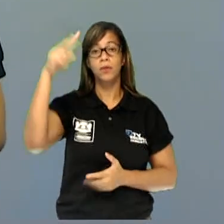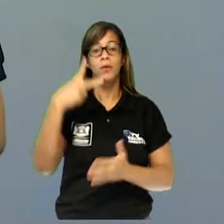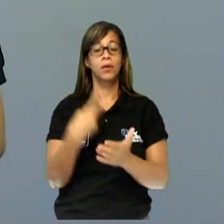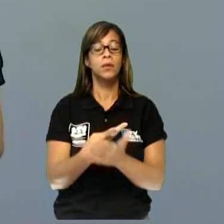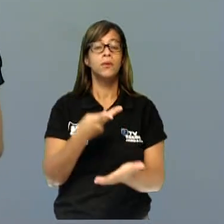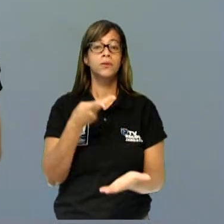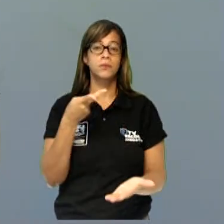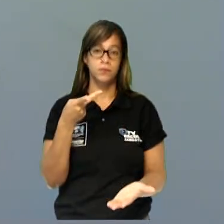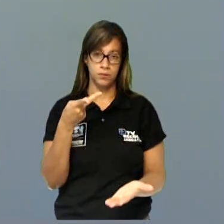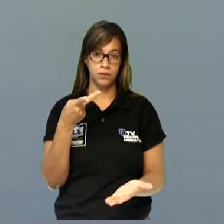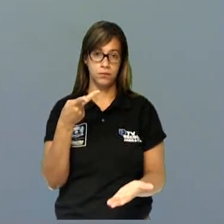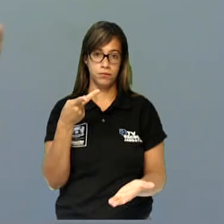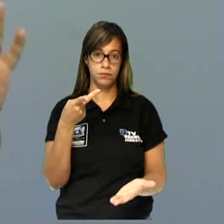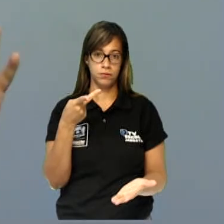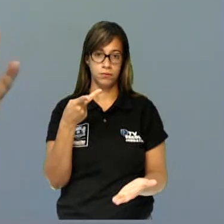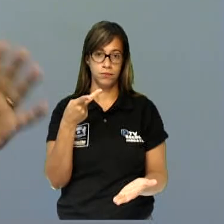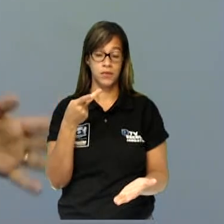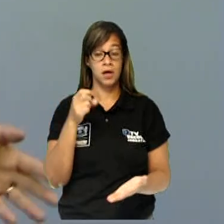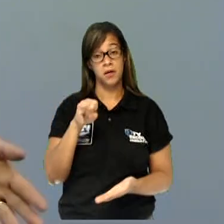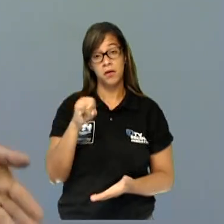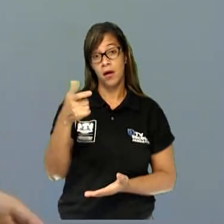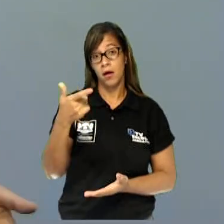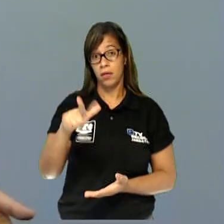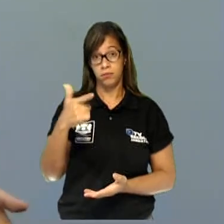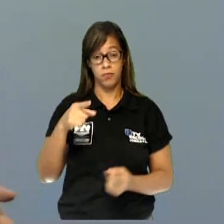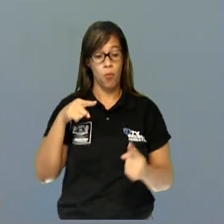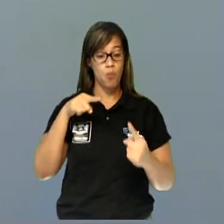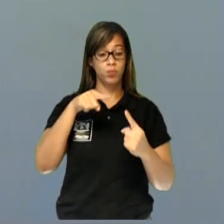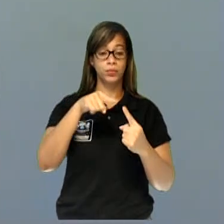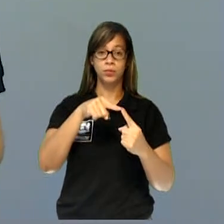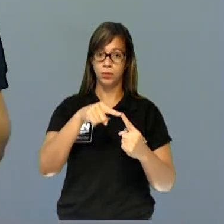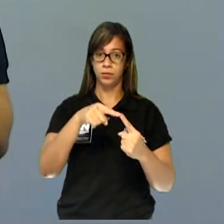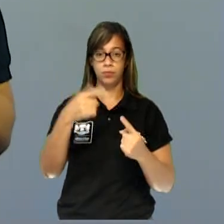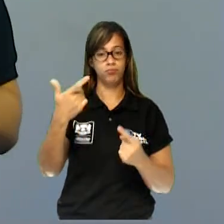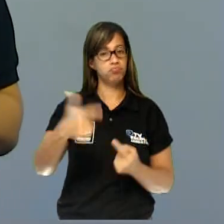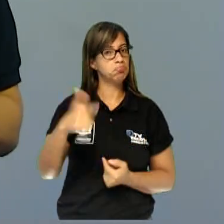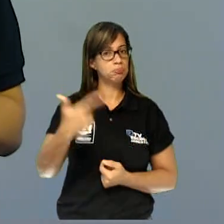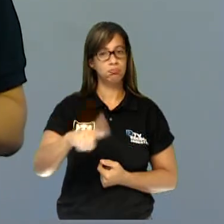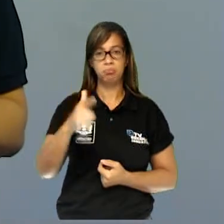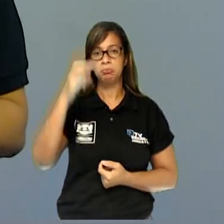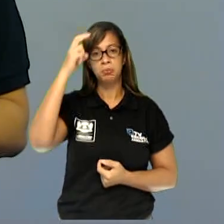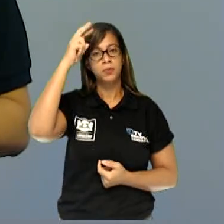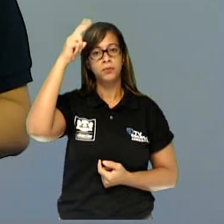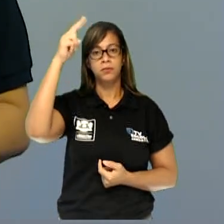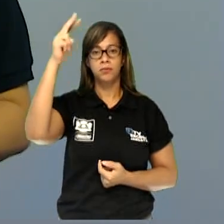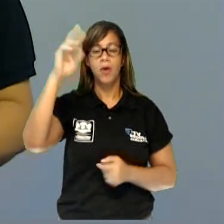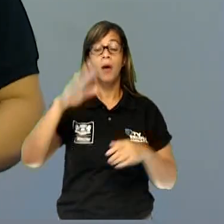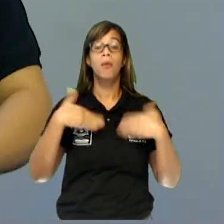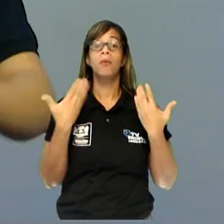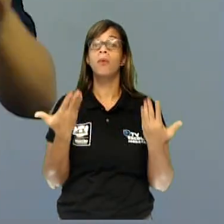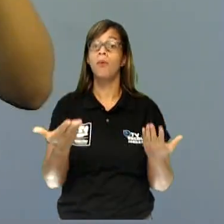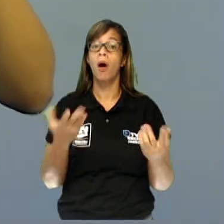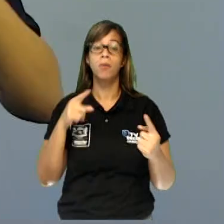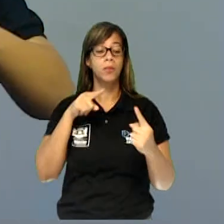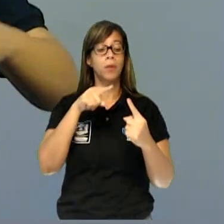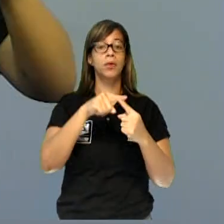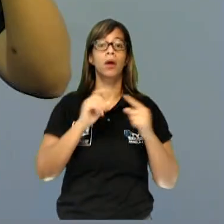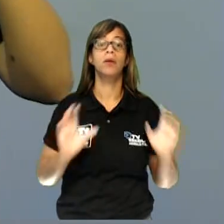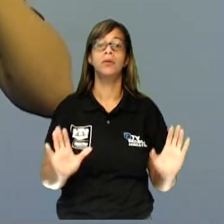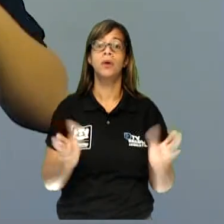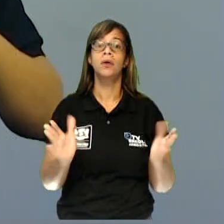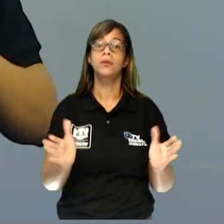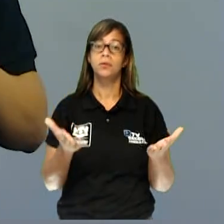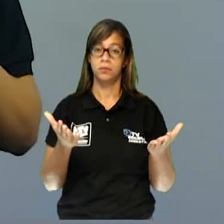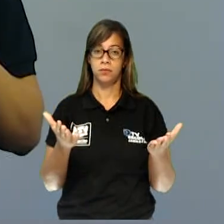Sem o eixo motivador, não tem história. Tá bom? E qual é o eixo motivador da história?